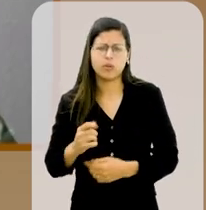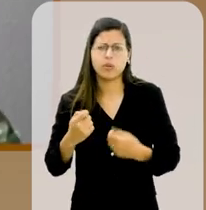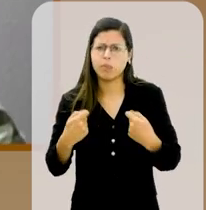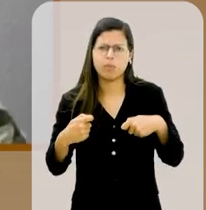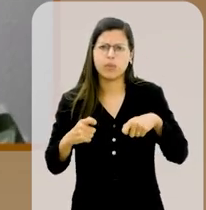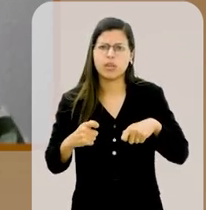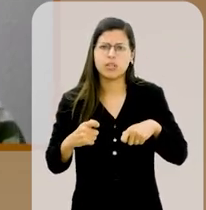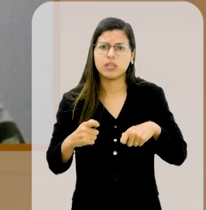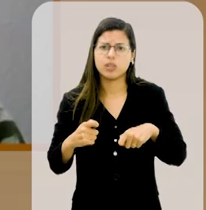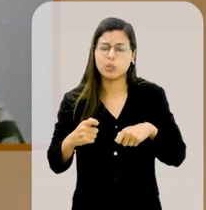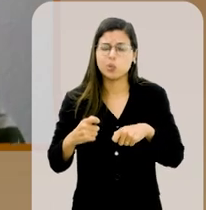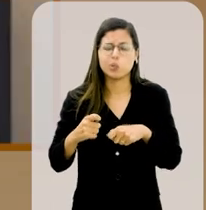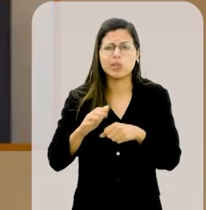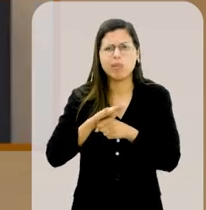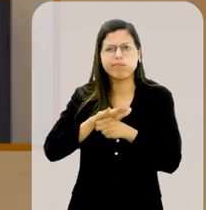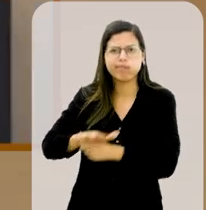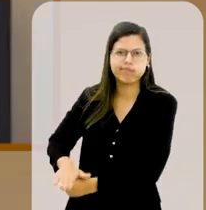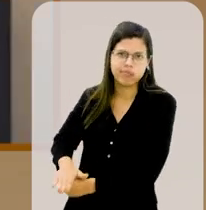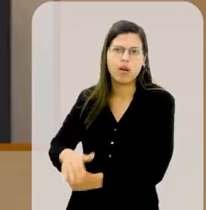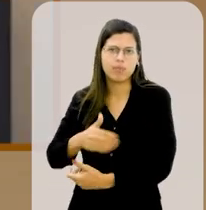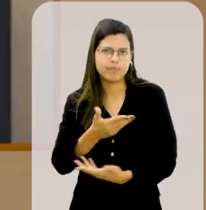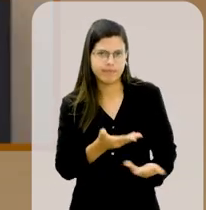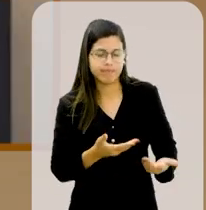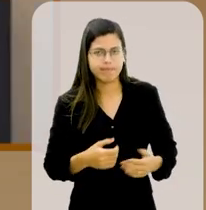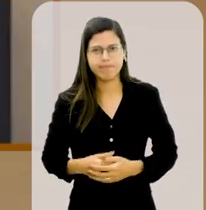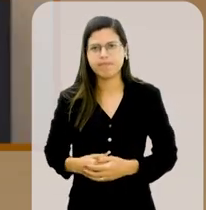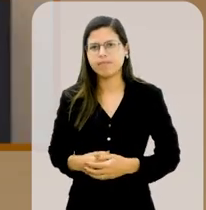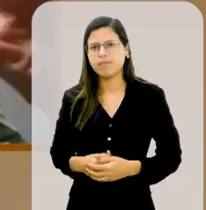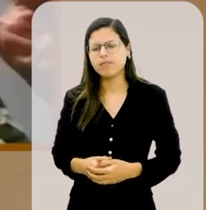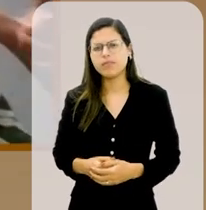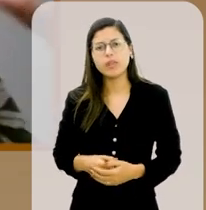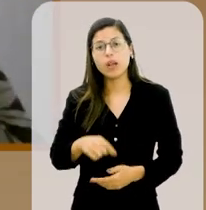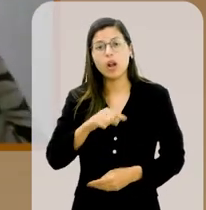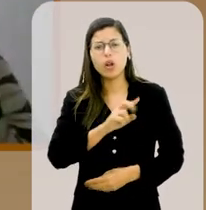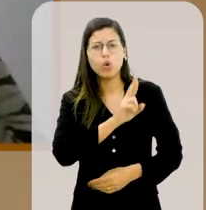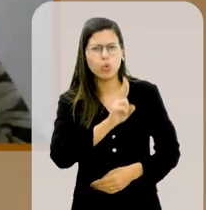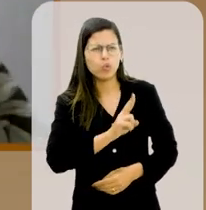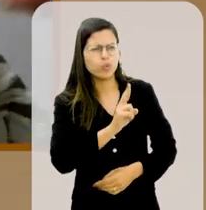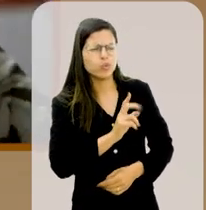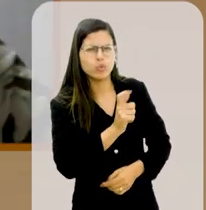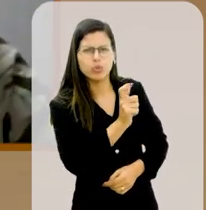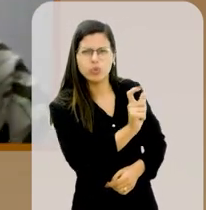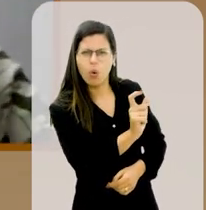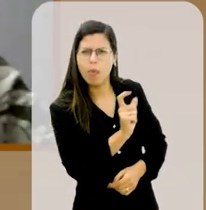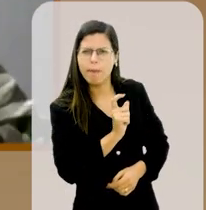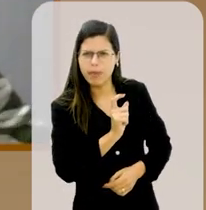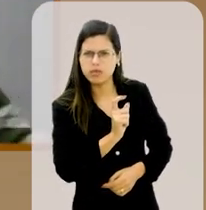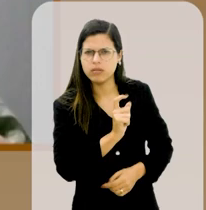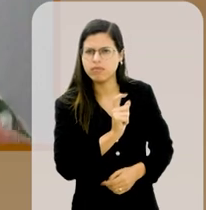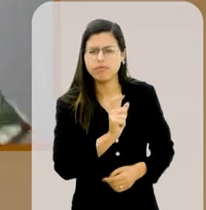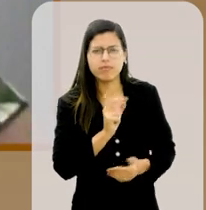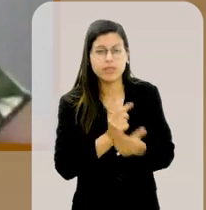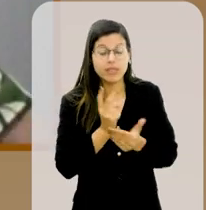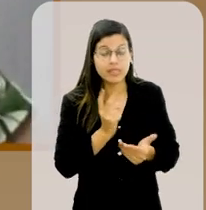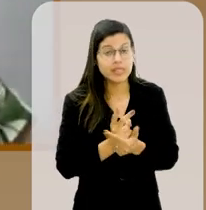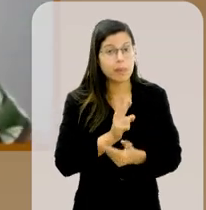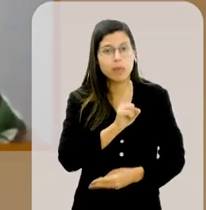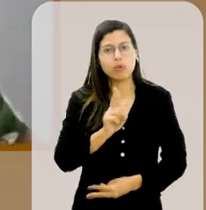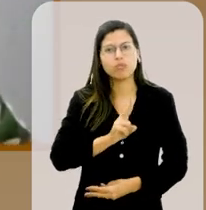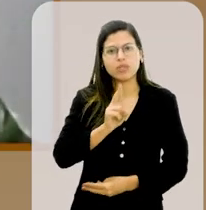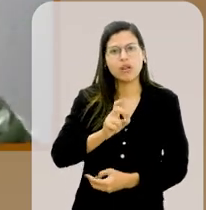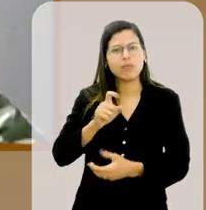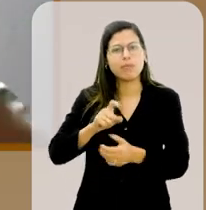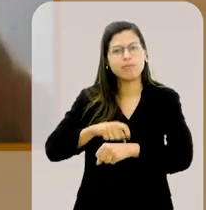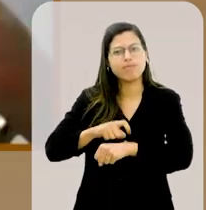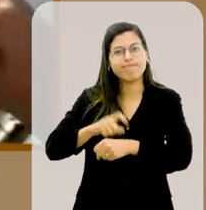sendo totalmente subjugada por você. Ele usou um termo que ele sempre costumava usar no momento em que ele estava